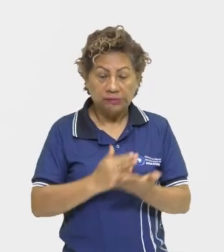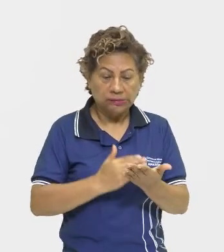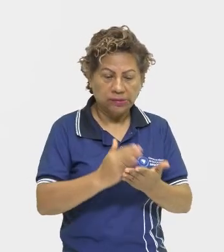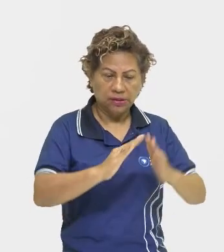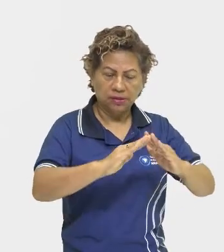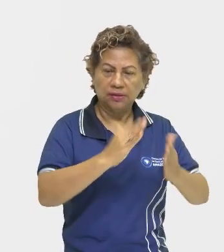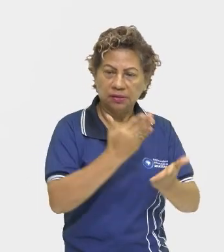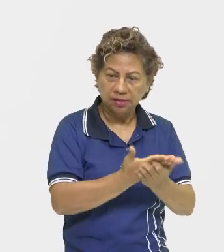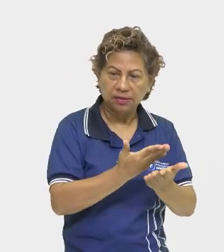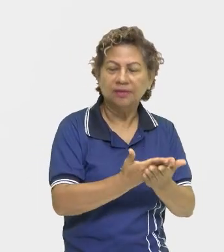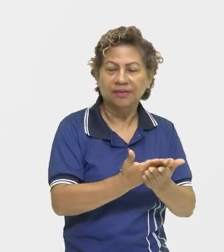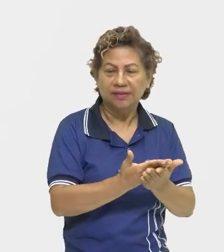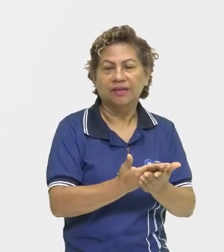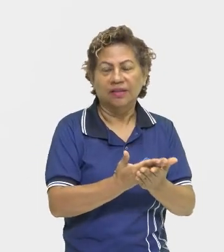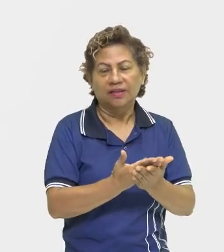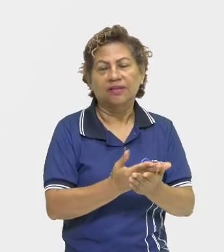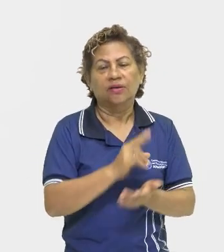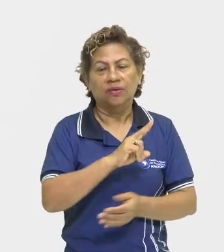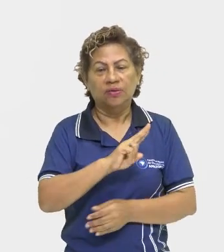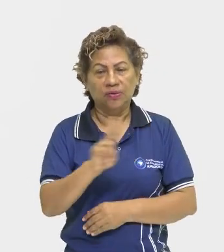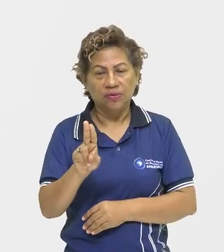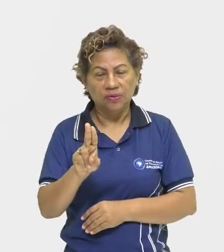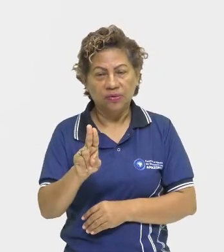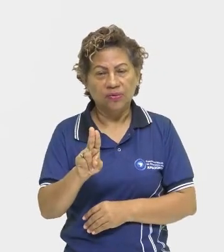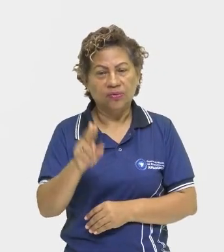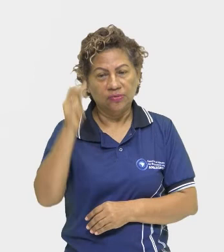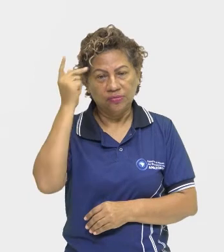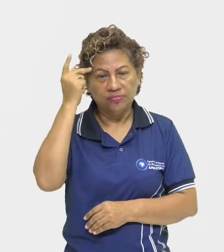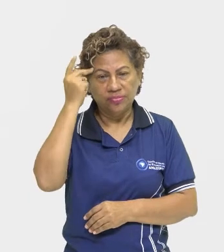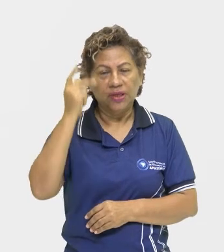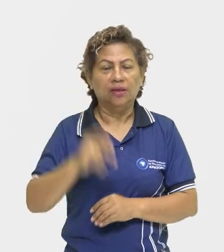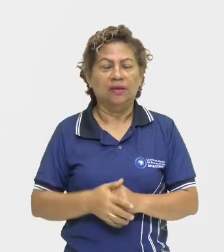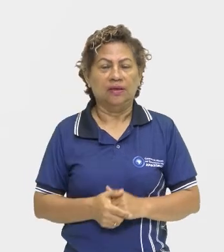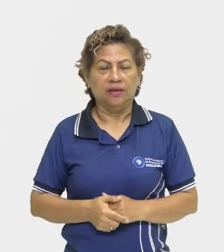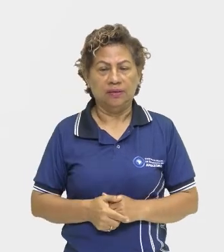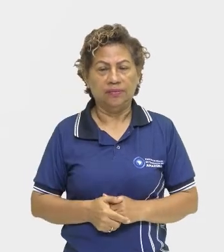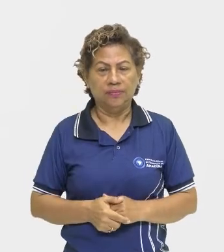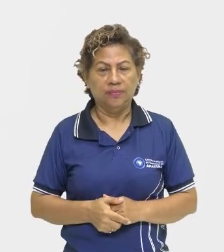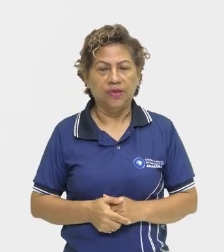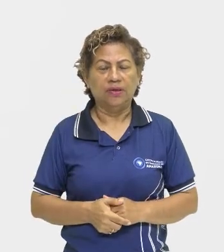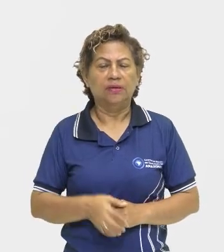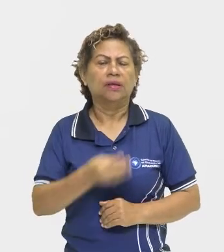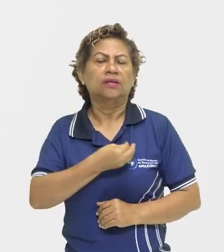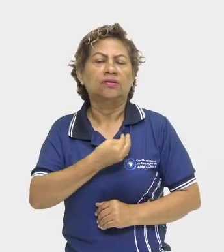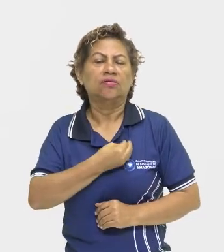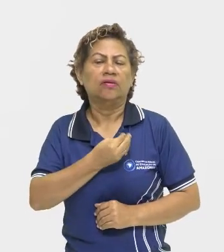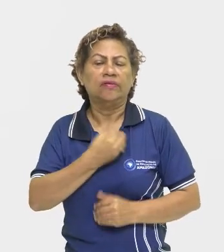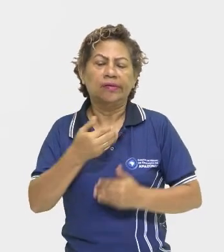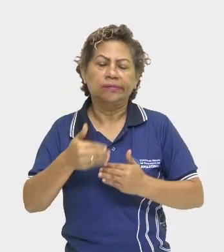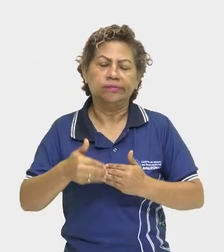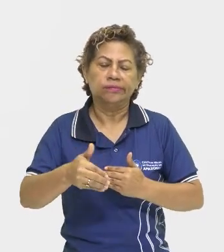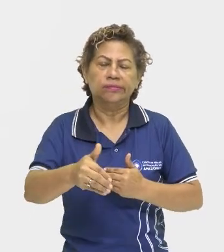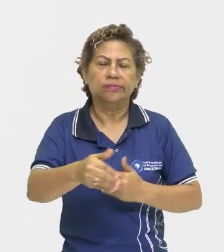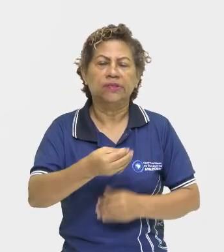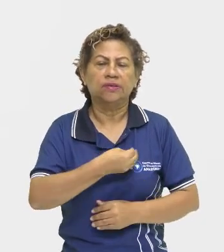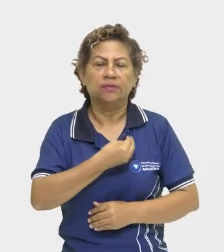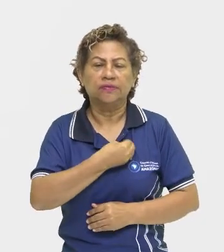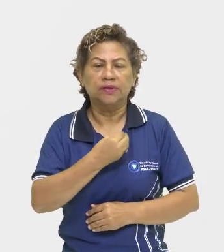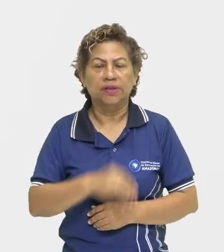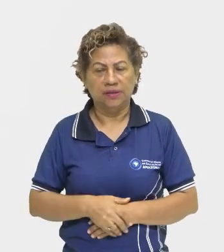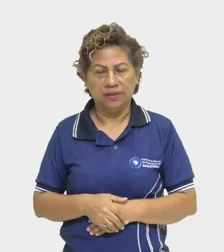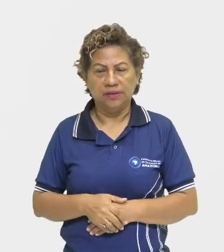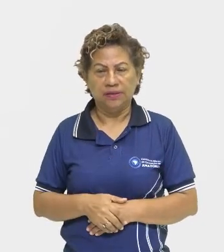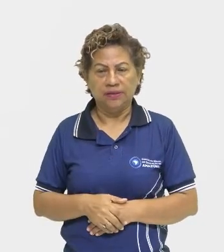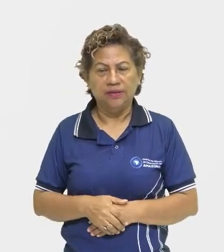colégio em Piratininga. Então, dedicou toda a sua vida à catequese, à evangelização, padre